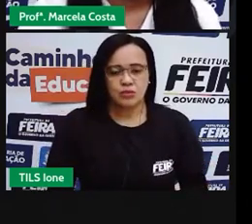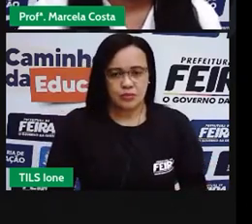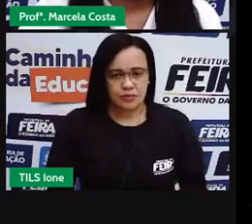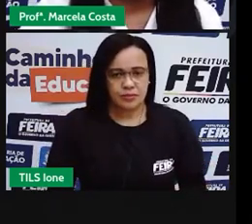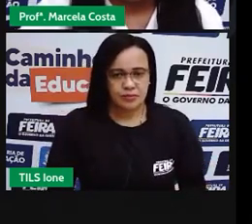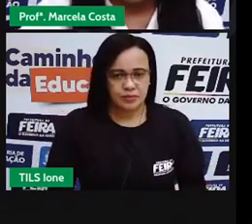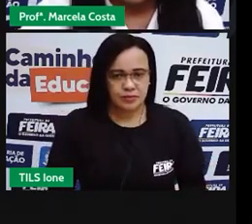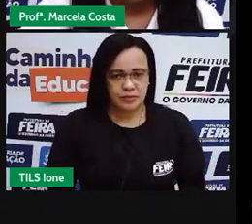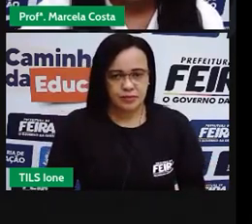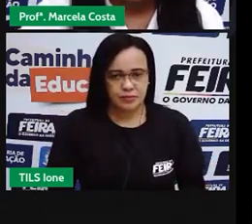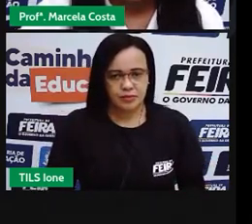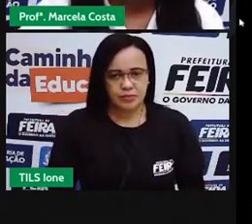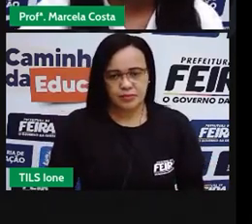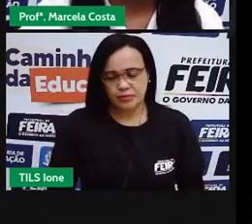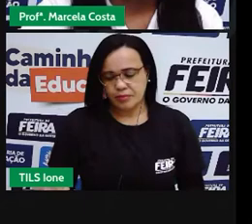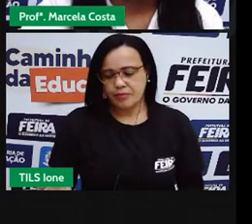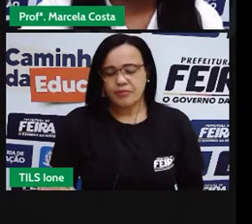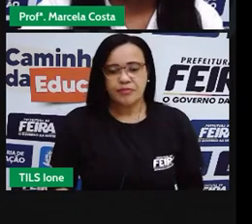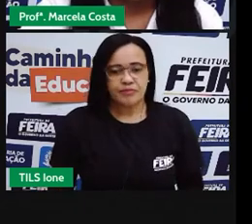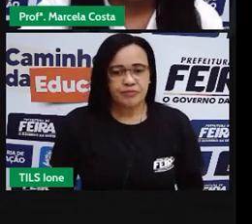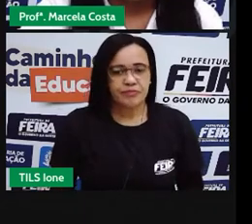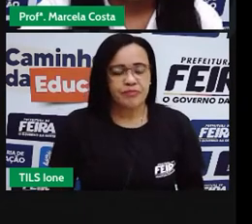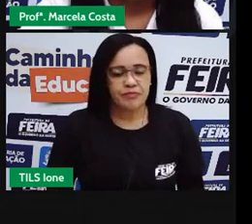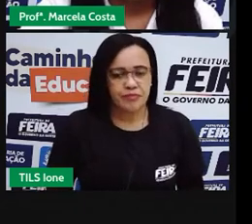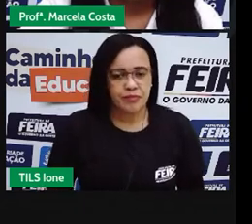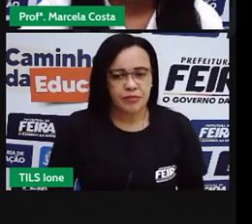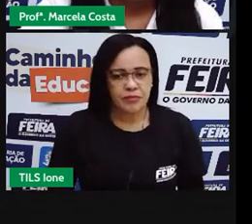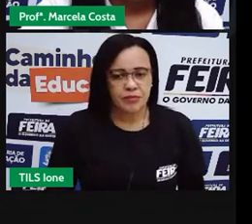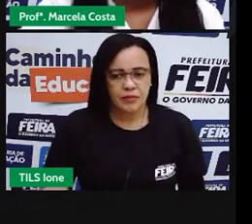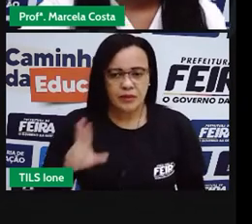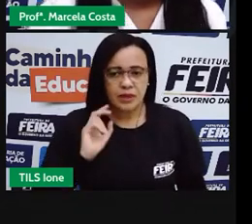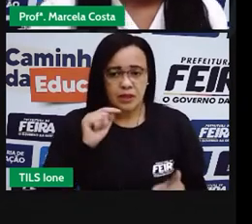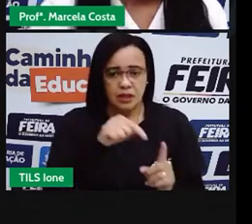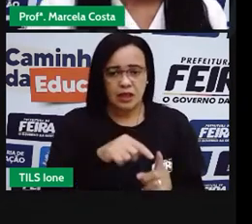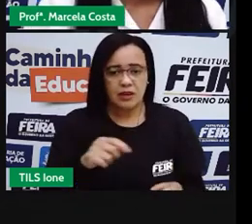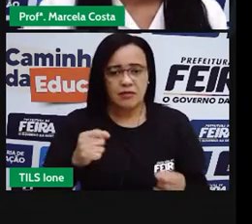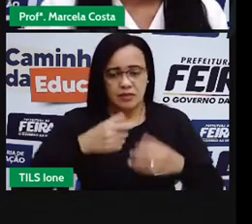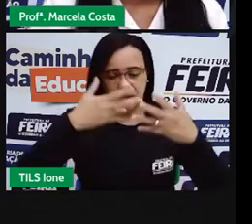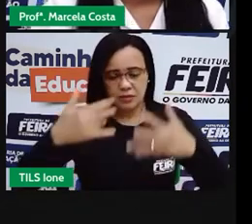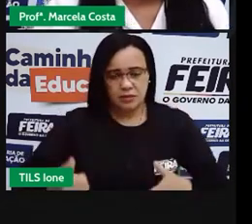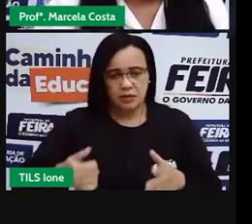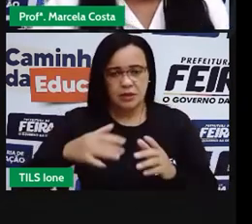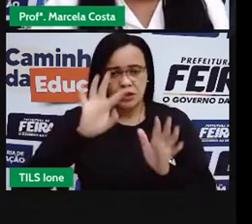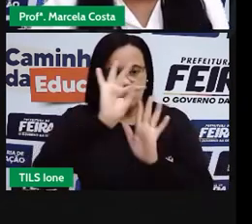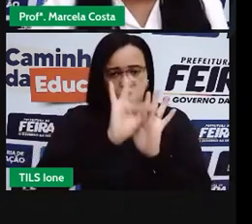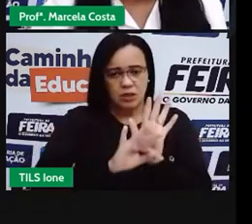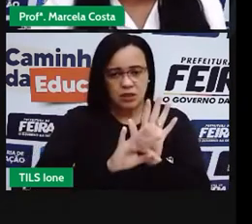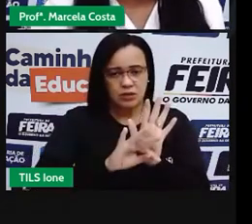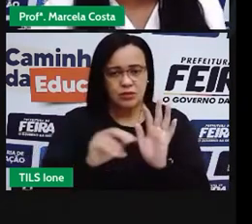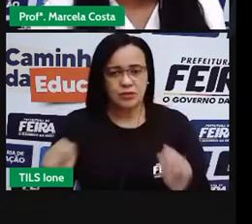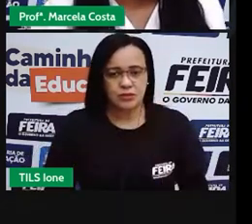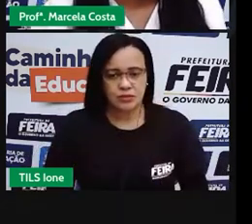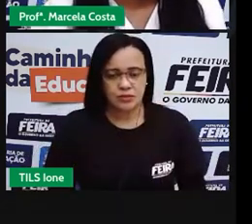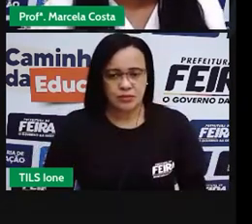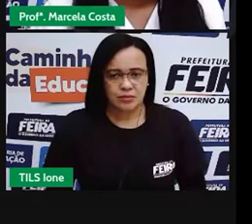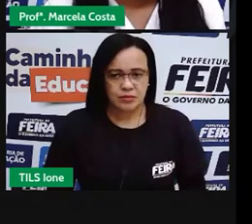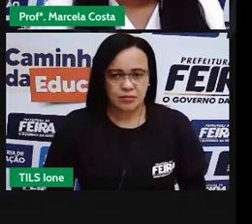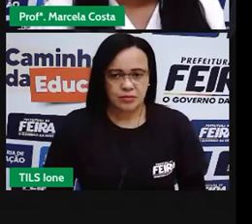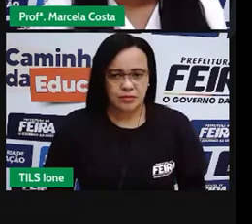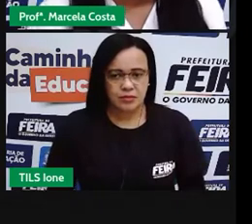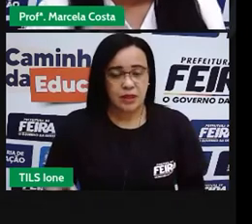Então, essa é a referência desse texto. Agora que a gente já acompanhou a letrinha,